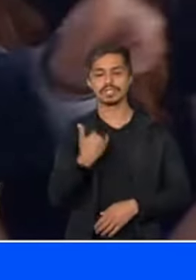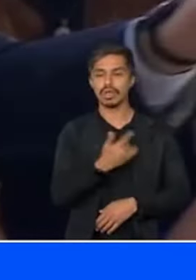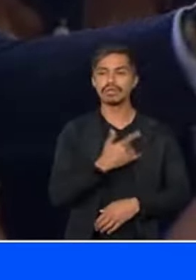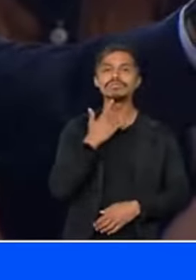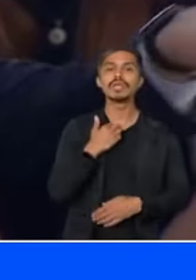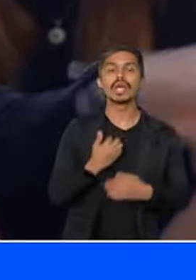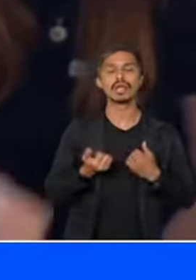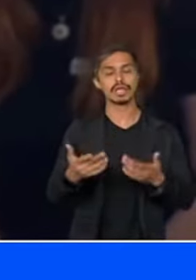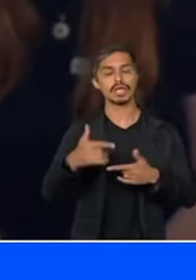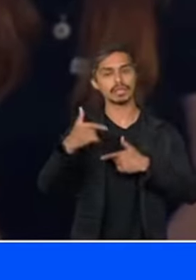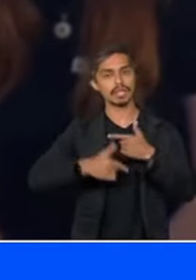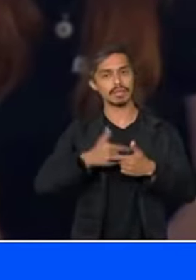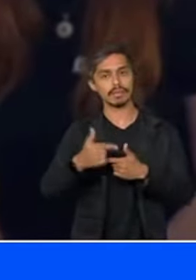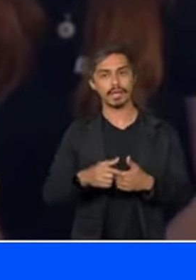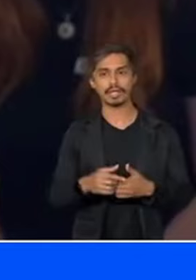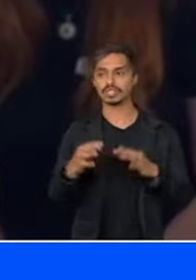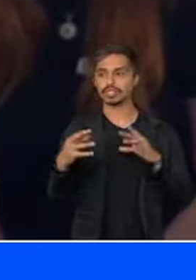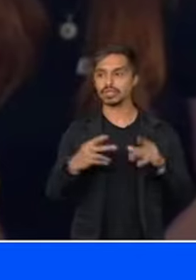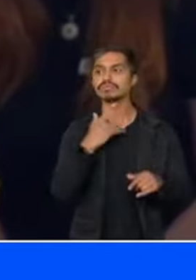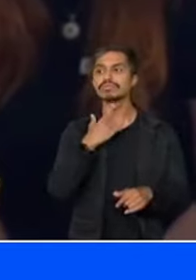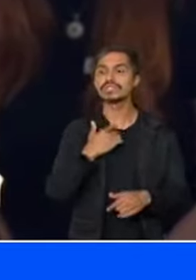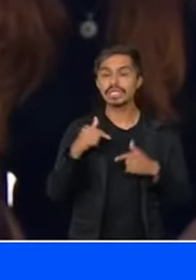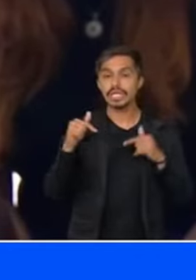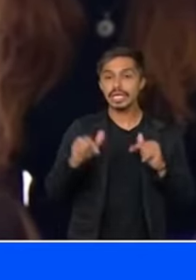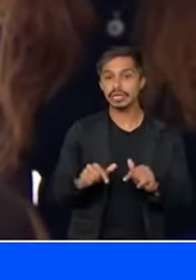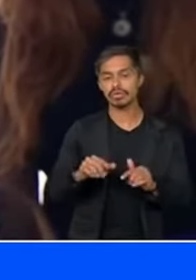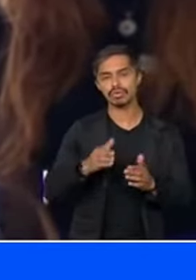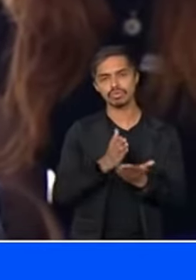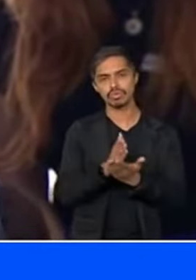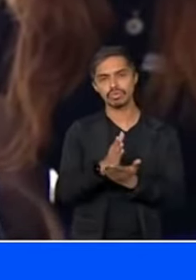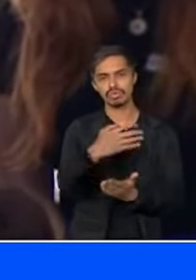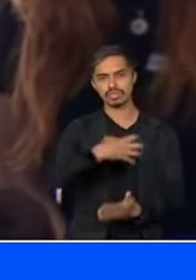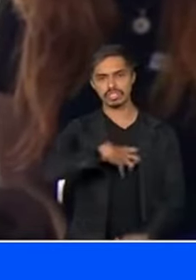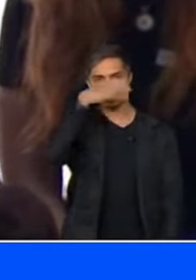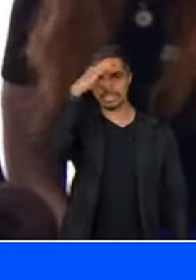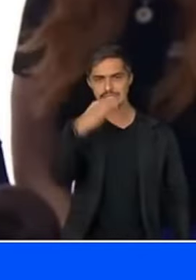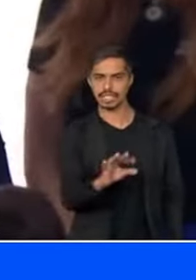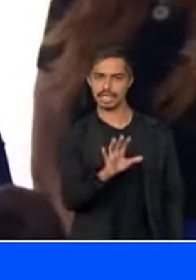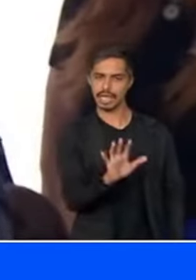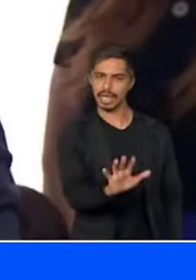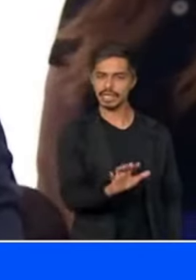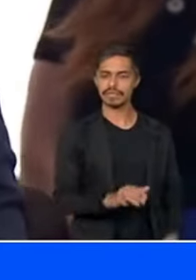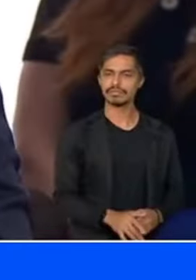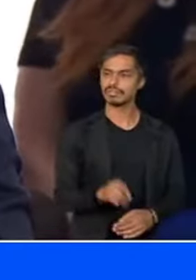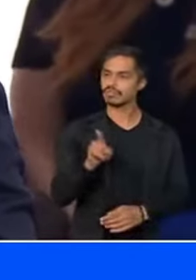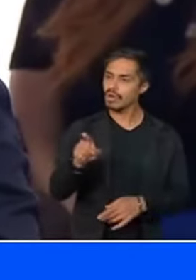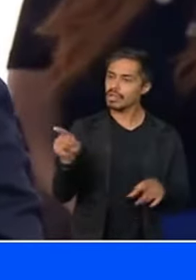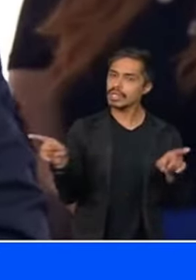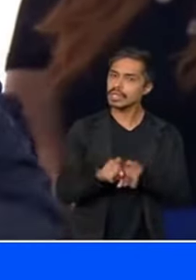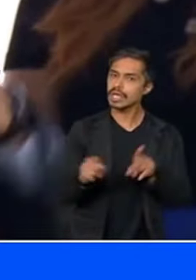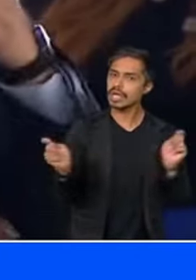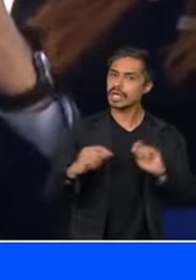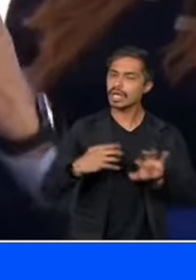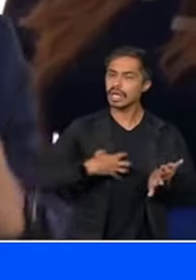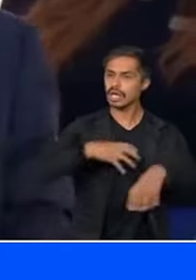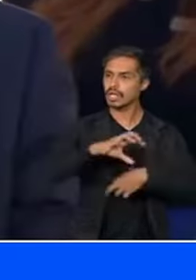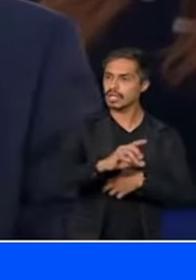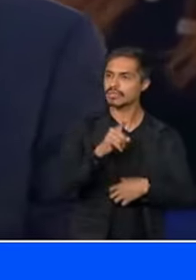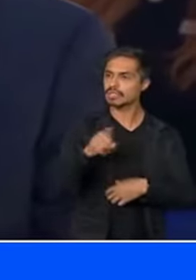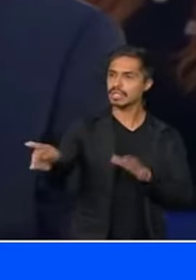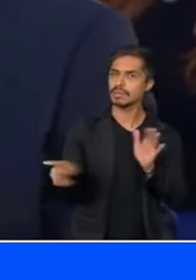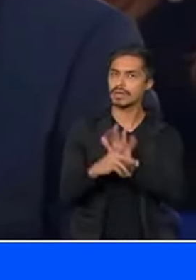Que é que todo mundo está aqui O caminho é esse E o senhor que tem a sensibilidade O senhor que é do